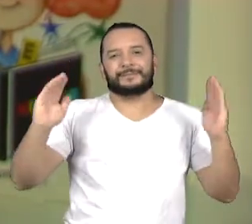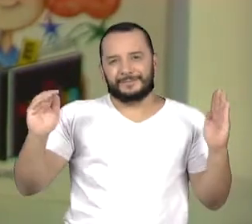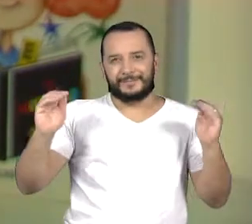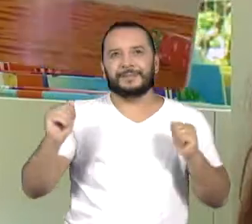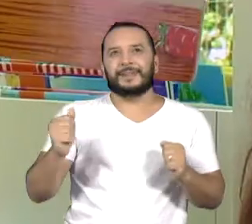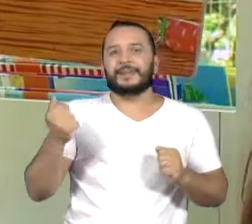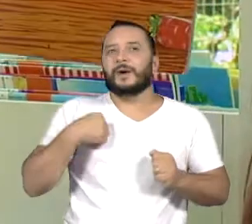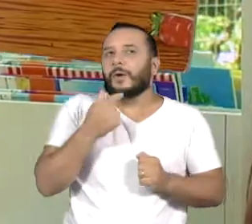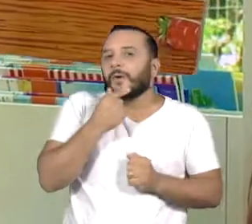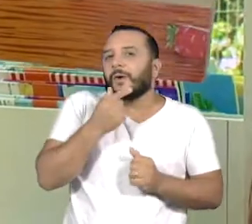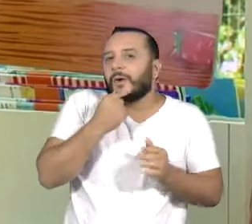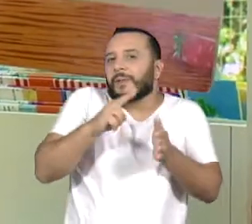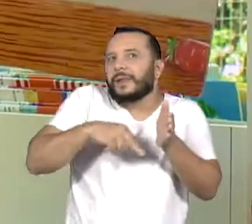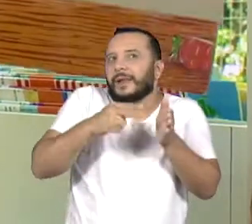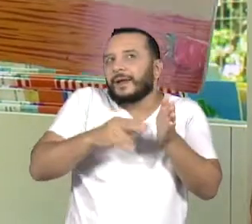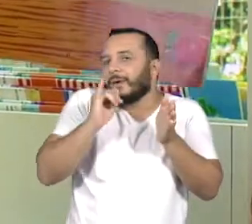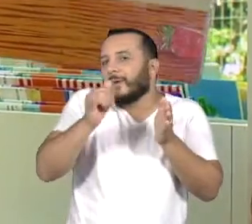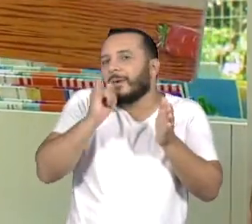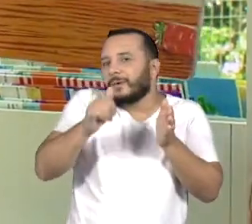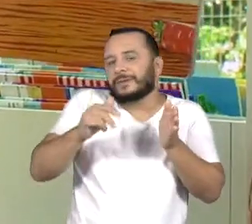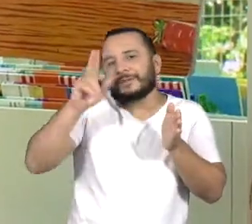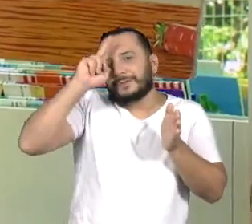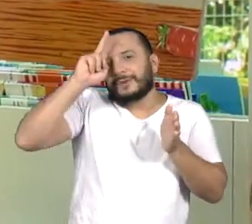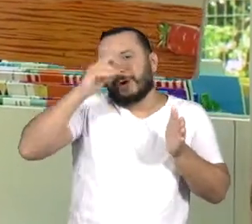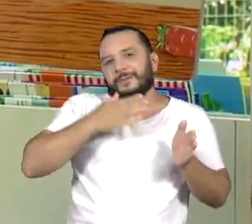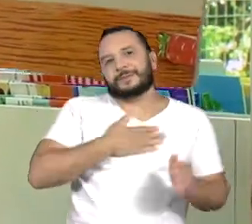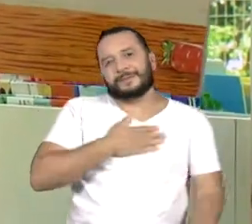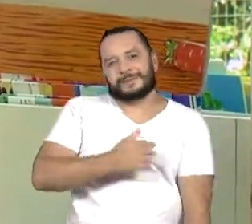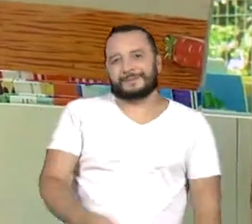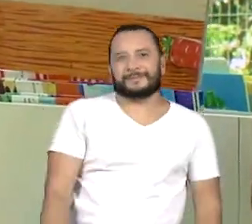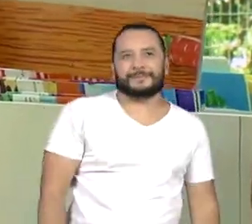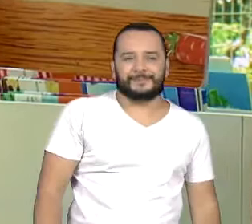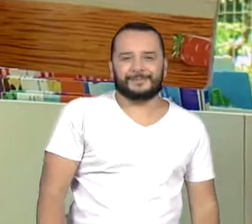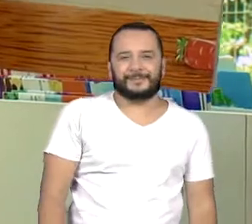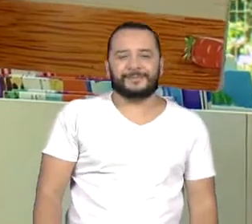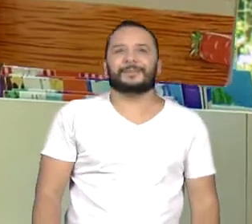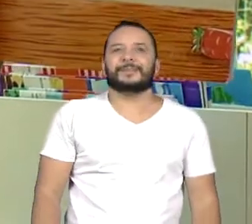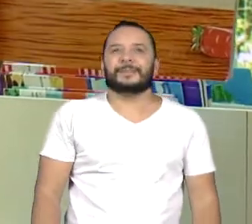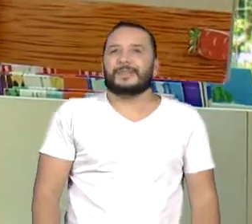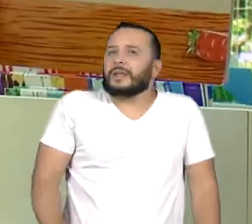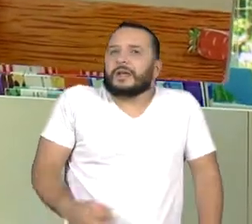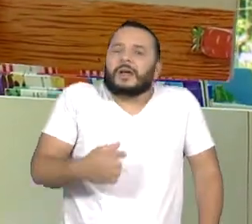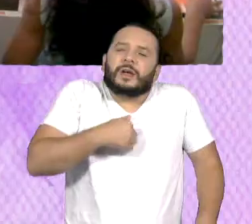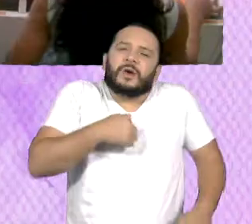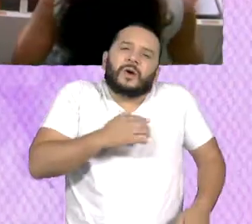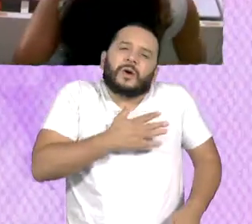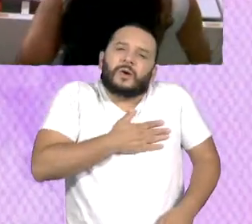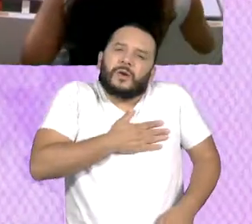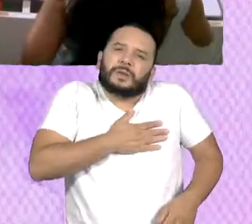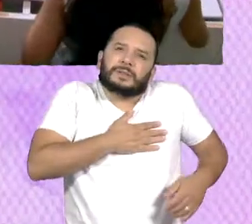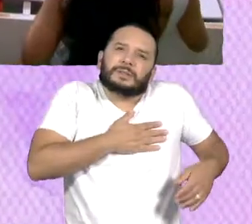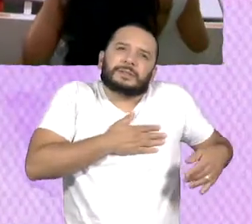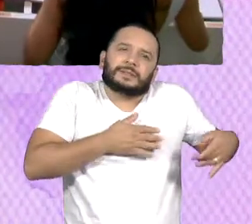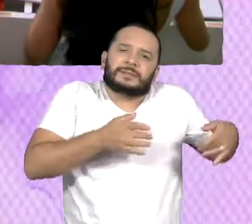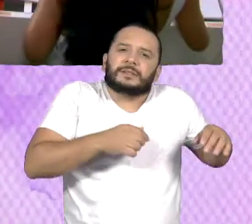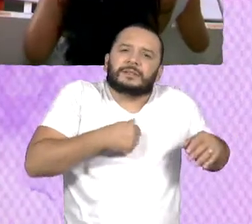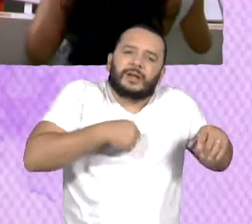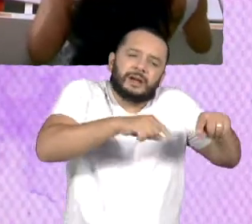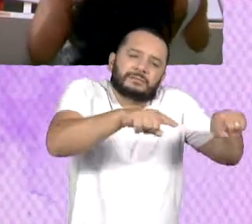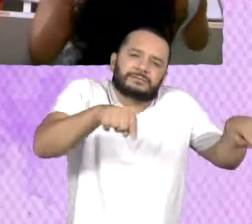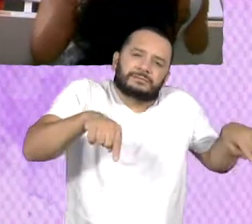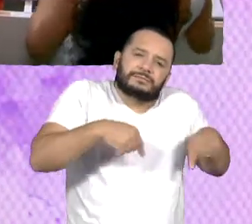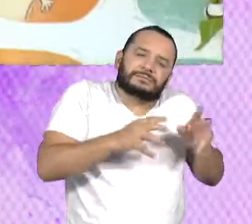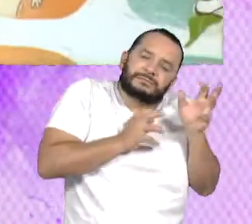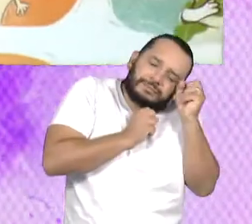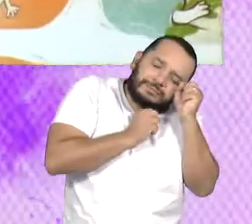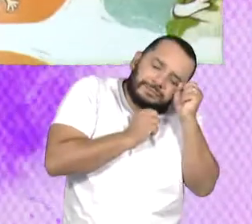ler uma história para mim. E o Inhaki gosta de sua cama confortável. Nós temos, evidentemente, as horas